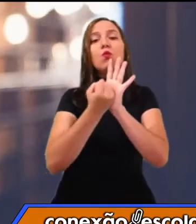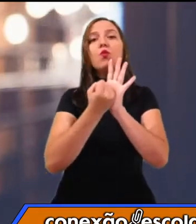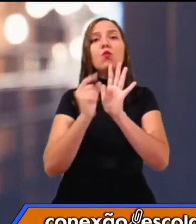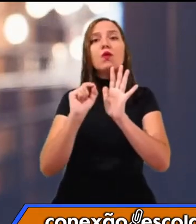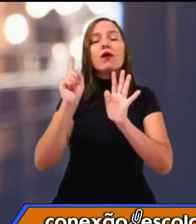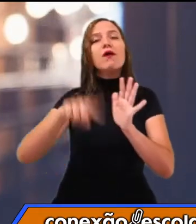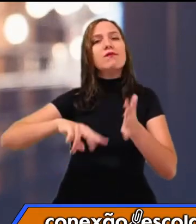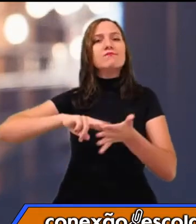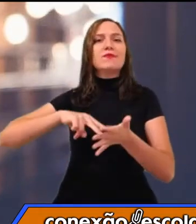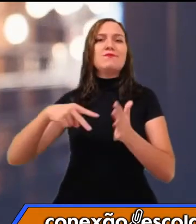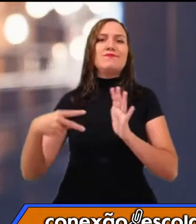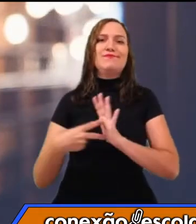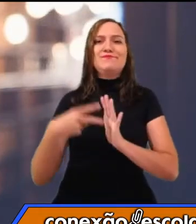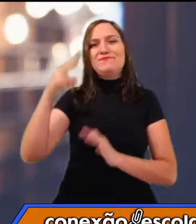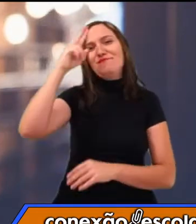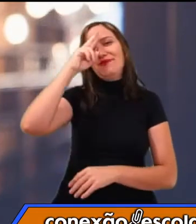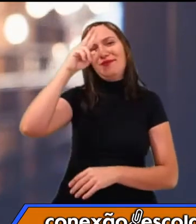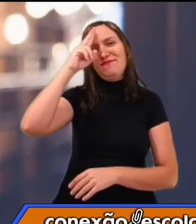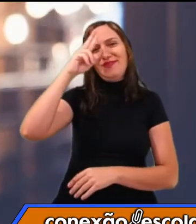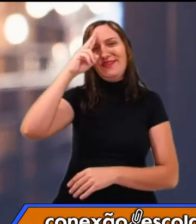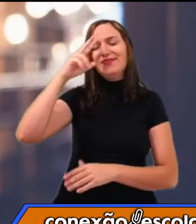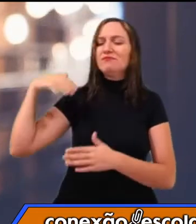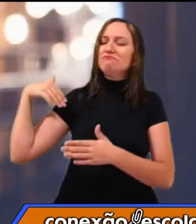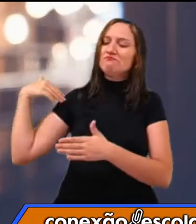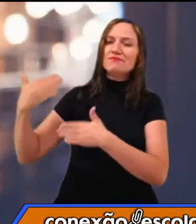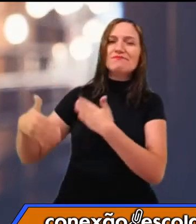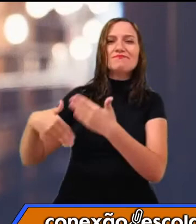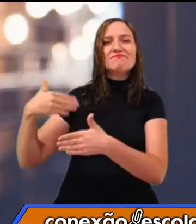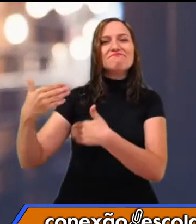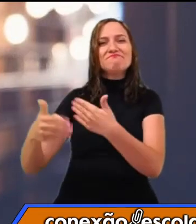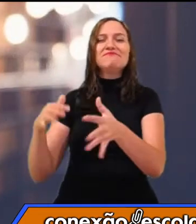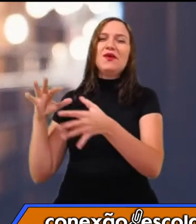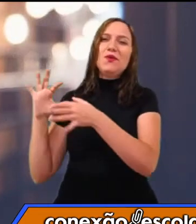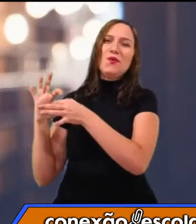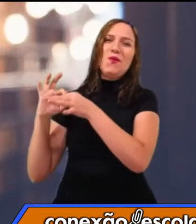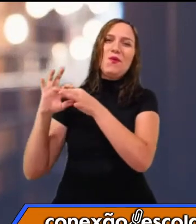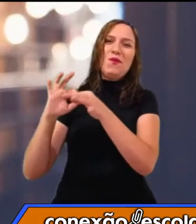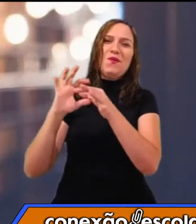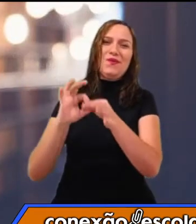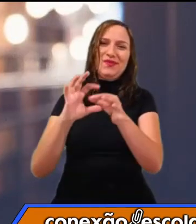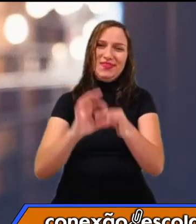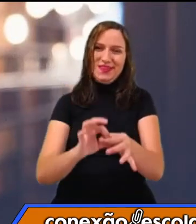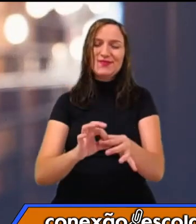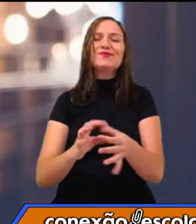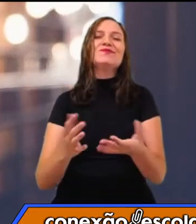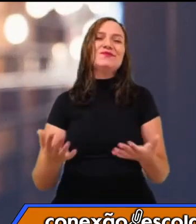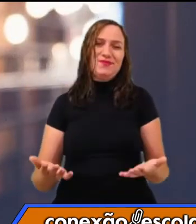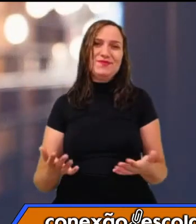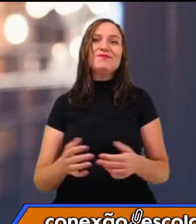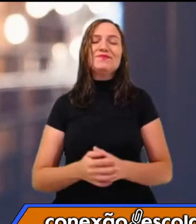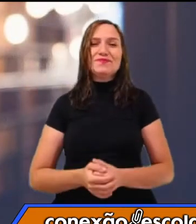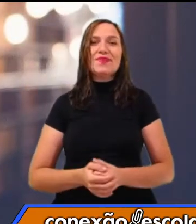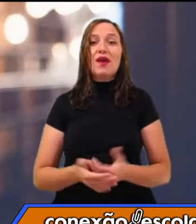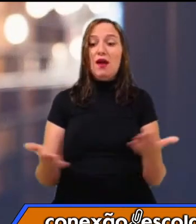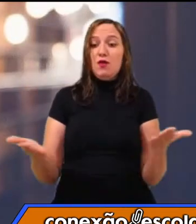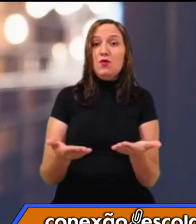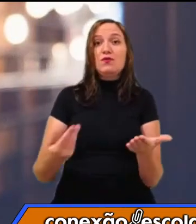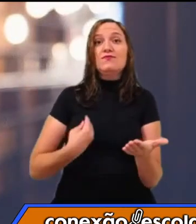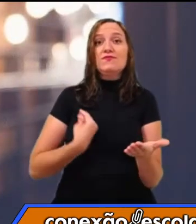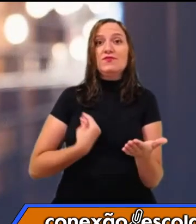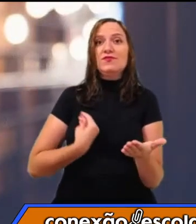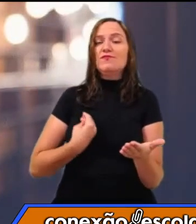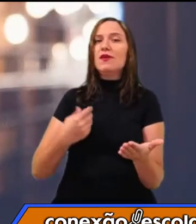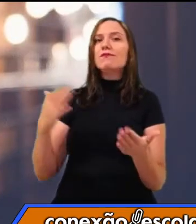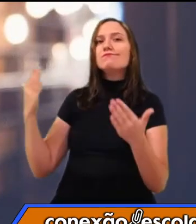São significados que a gente constrói a partir desses acontecimentos, a partir do momento que a gente está